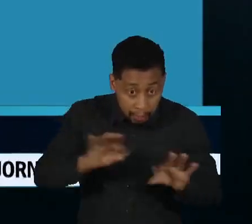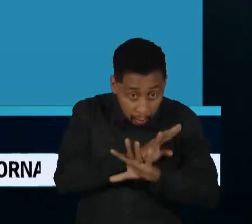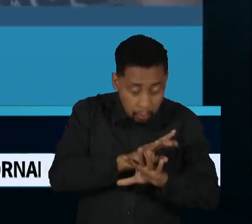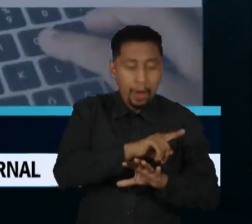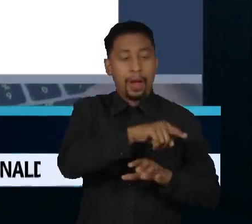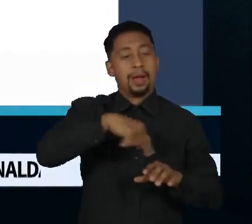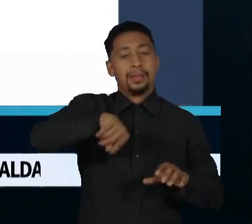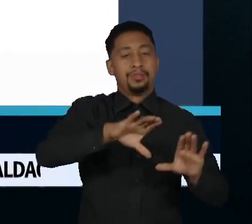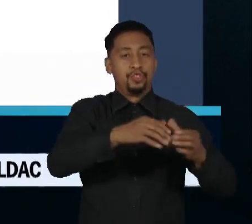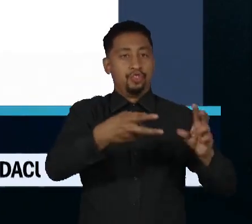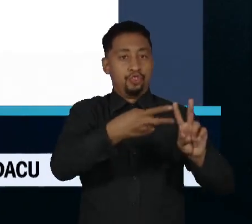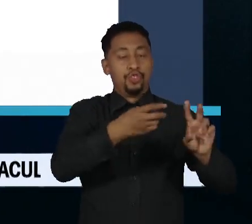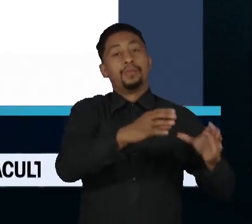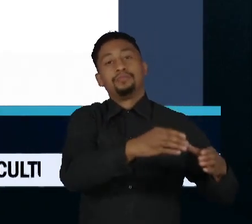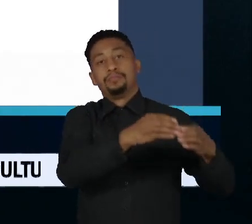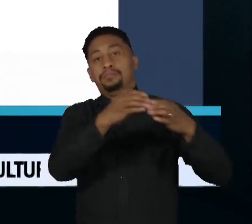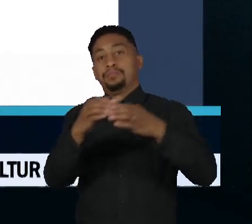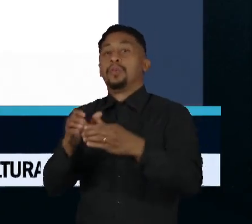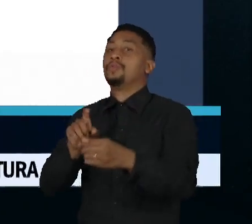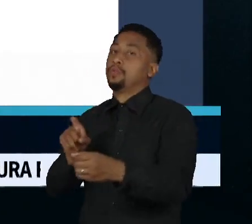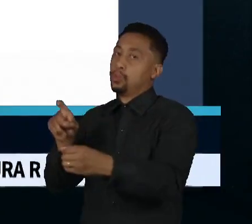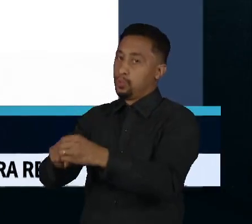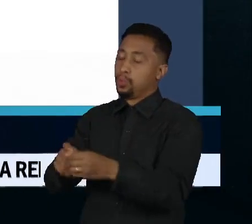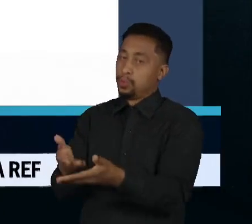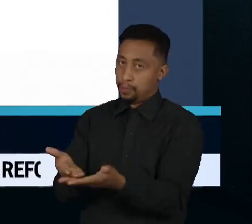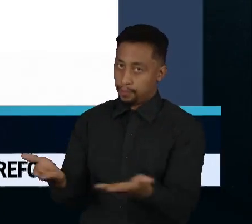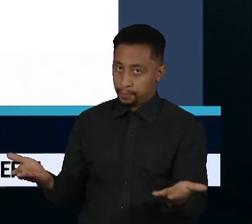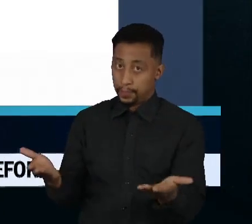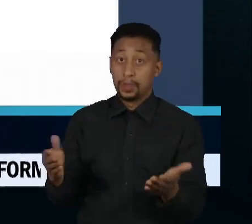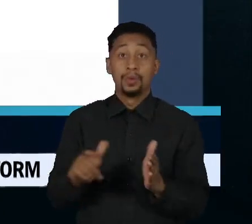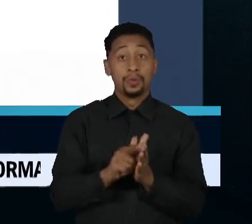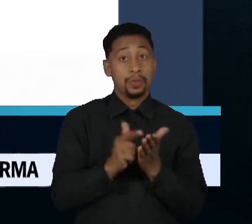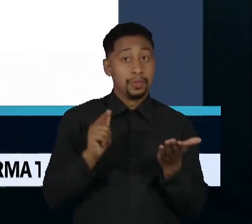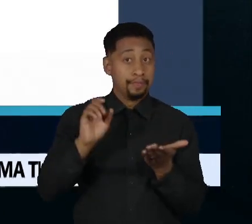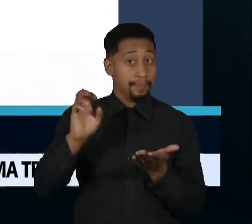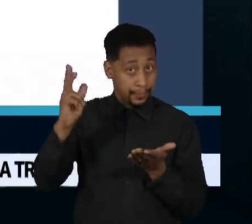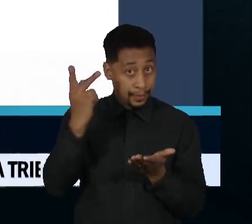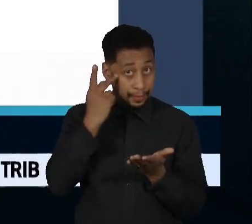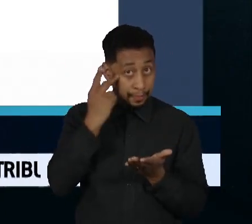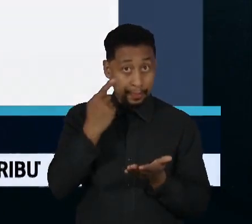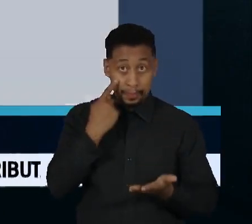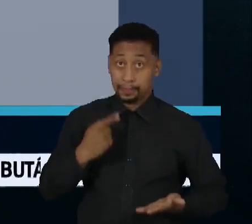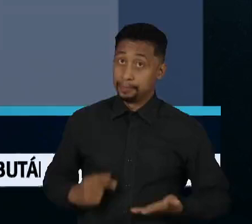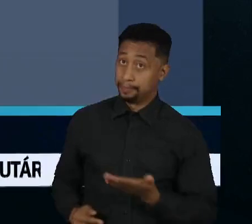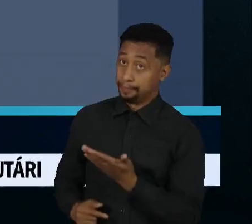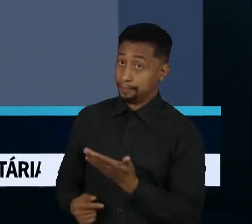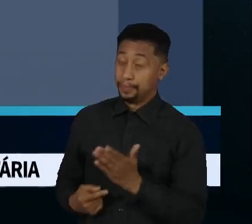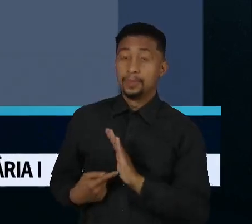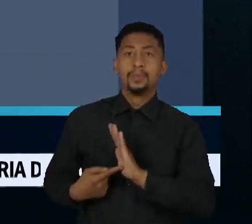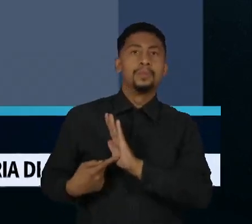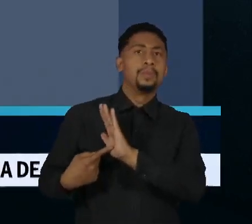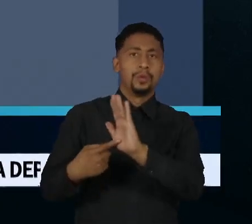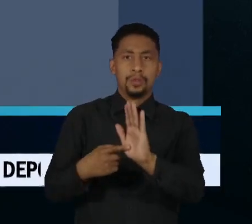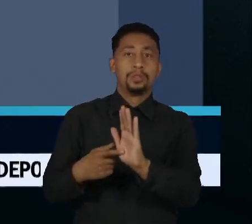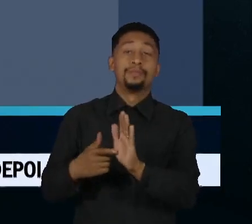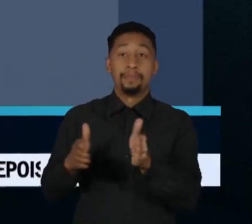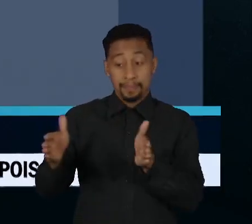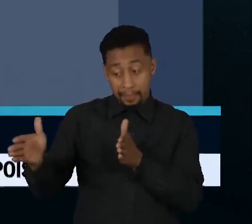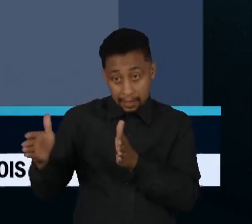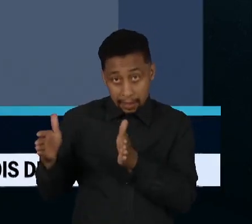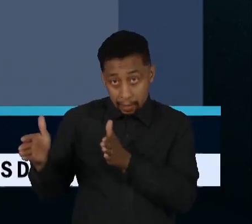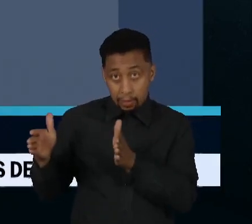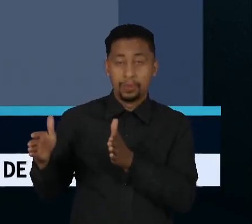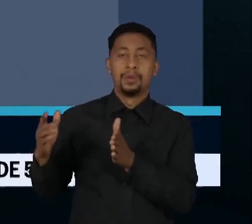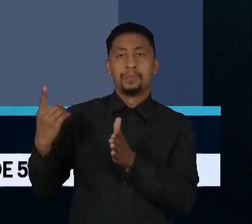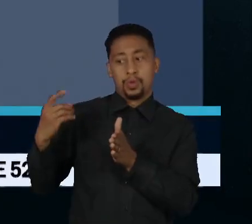Segundo um levantamento do jornal Estado de São Paulo, a existência do marco temporal inviabilizaria a demarcação